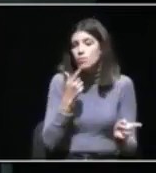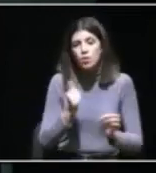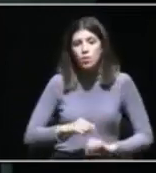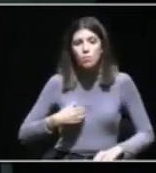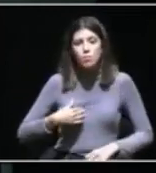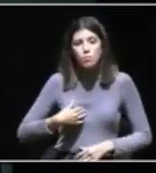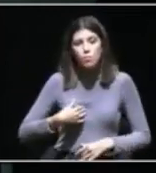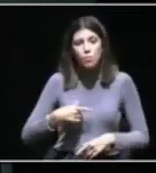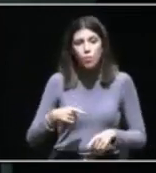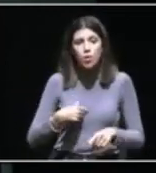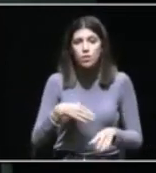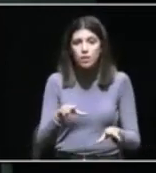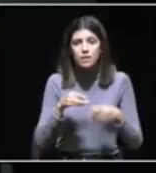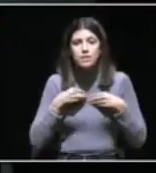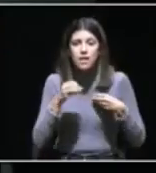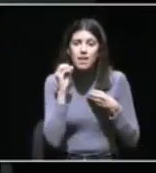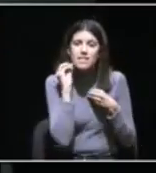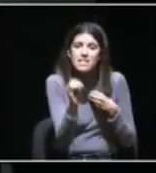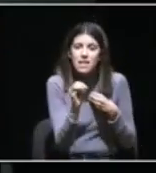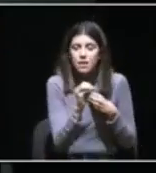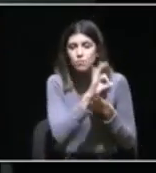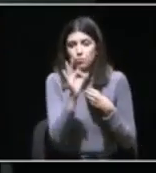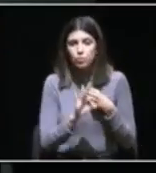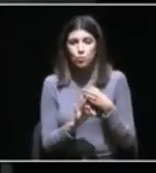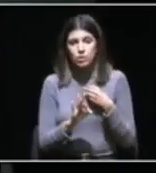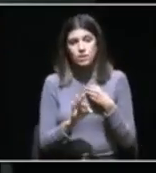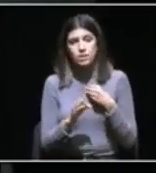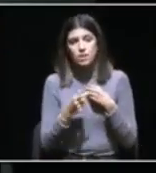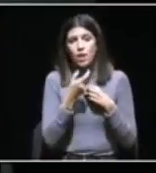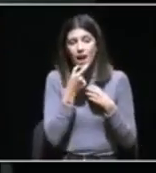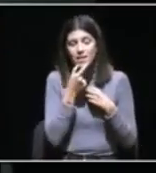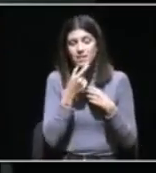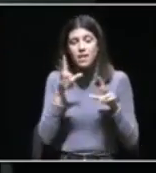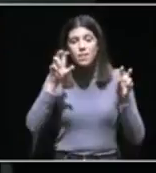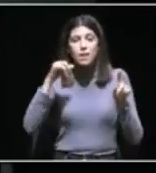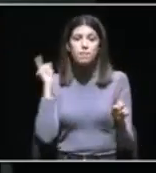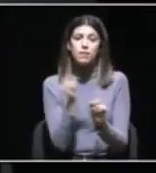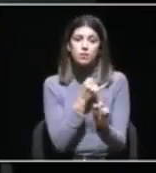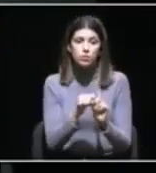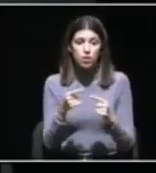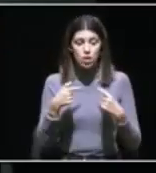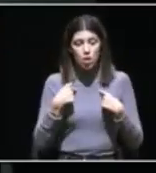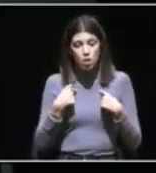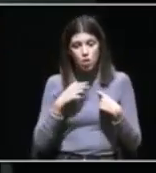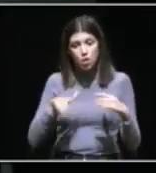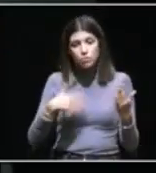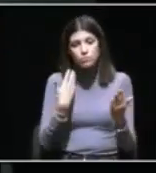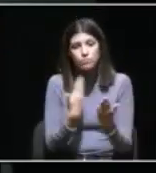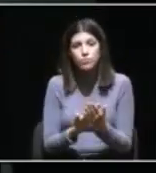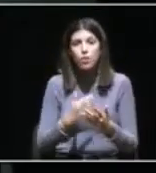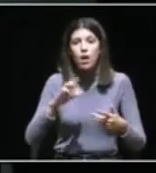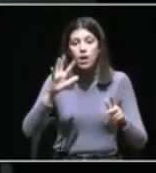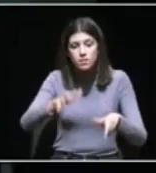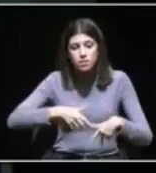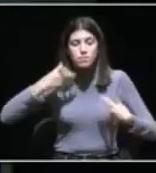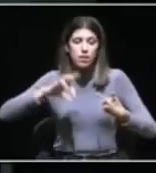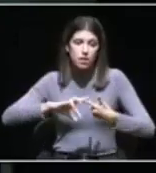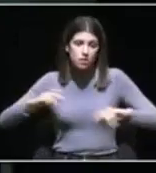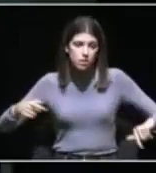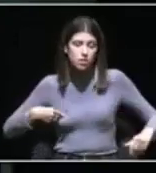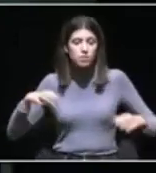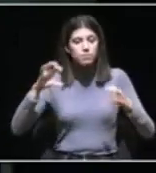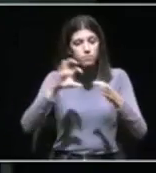zero para qualquer forma de violência. Por tudo isto, os verdes se saúdam e propõem que a Assembleia Municipal de Lisboa se